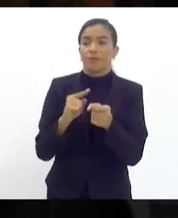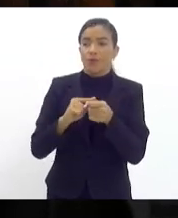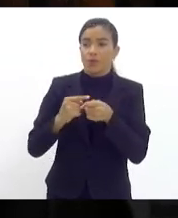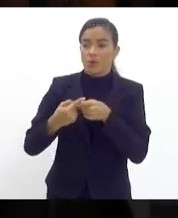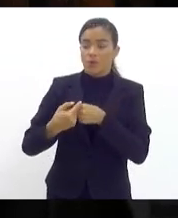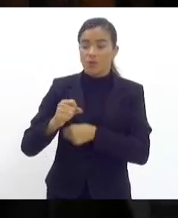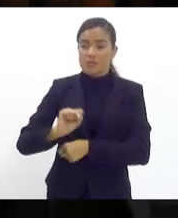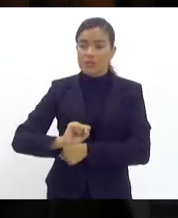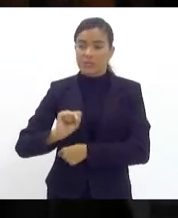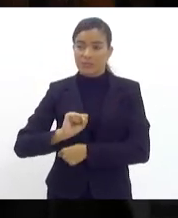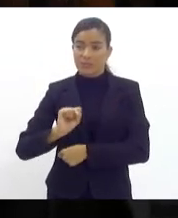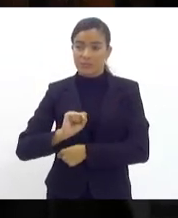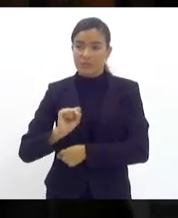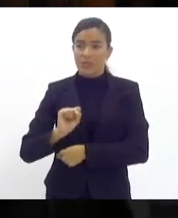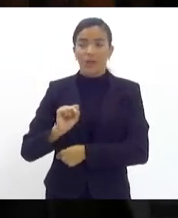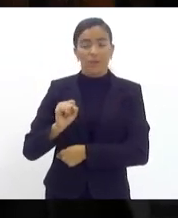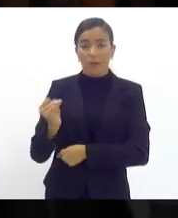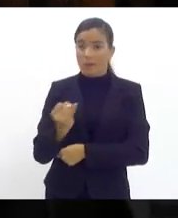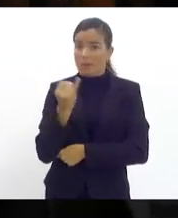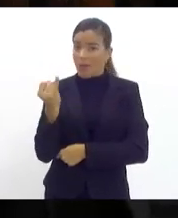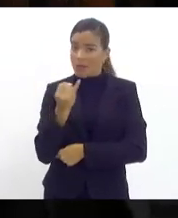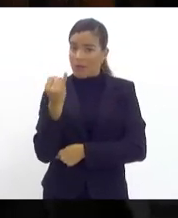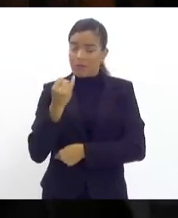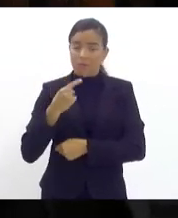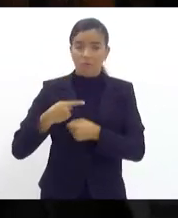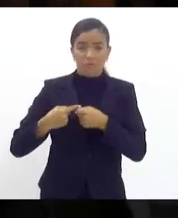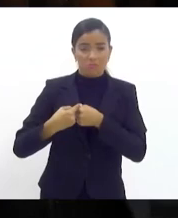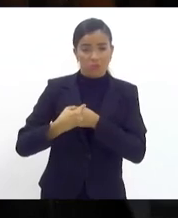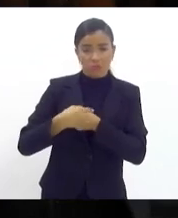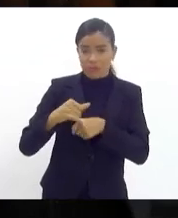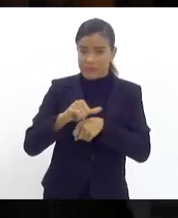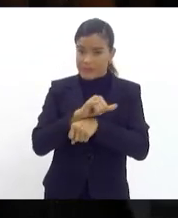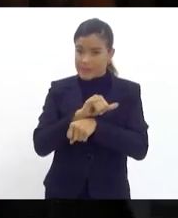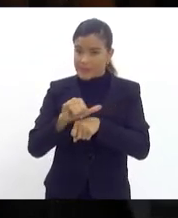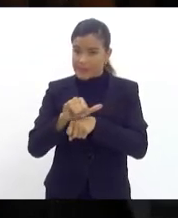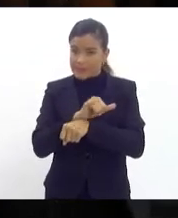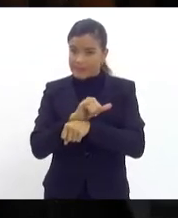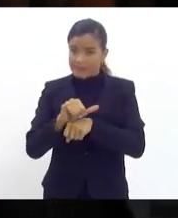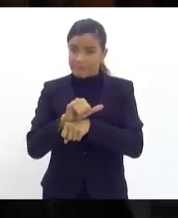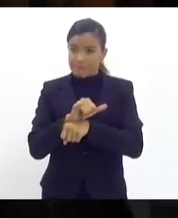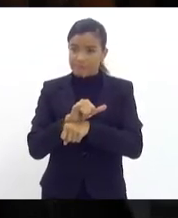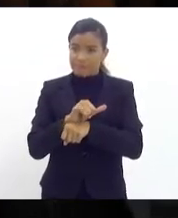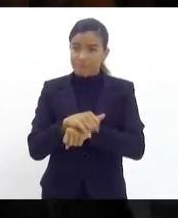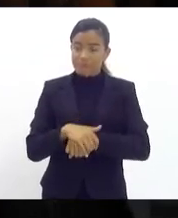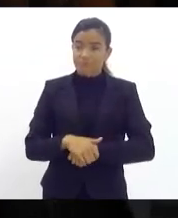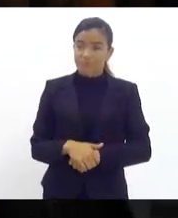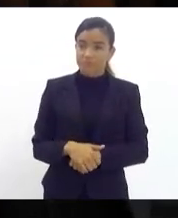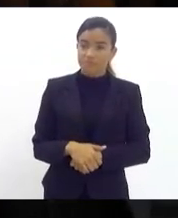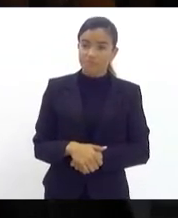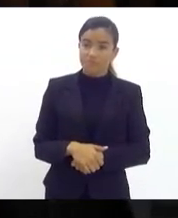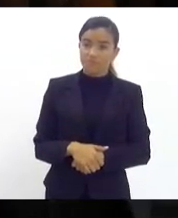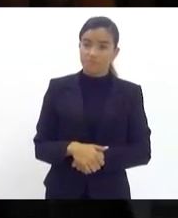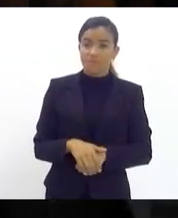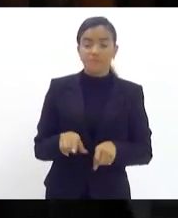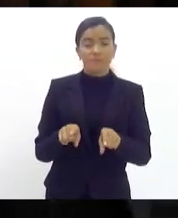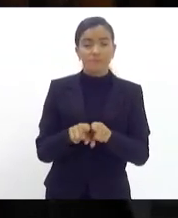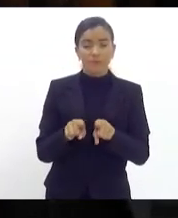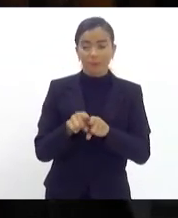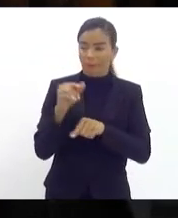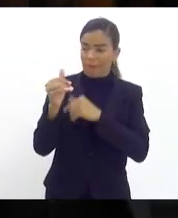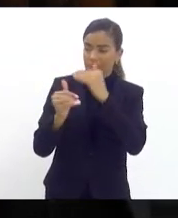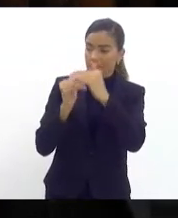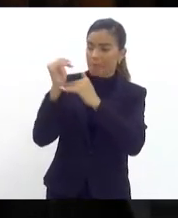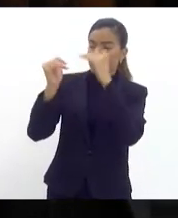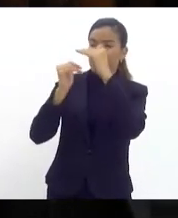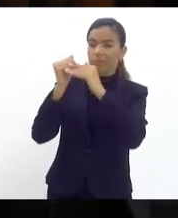Seropédica é um importante município estratégico aqui também para o desenvolvimento do estado